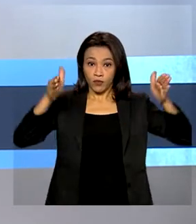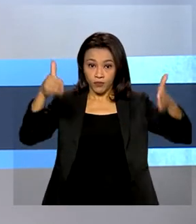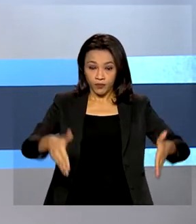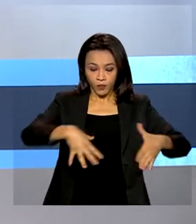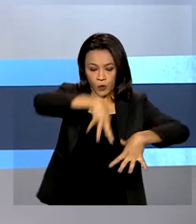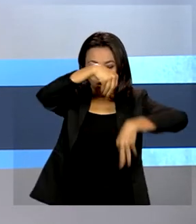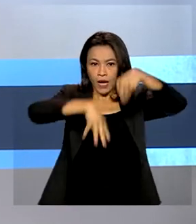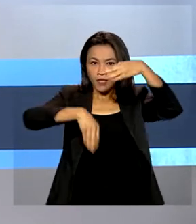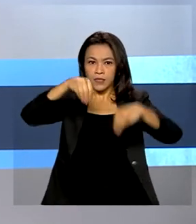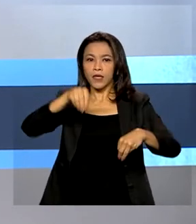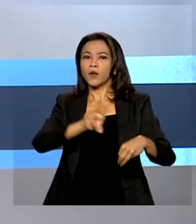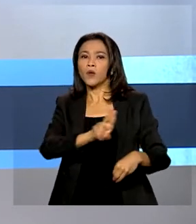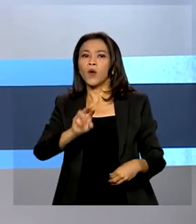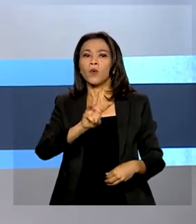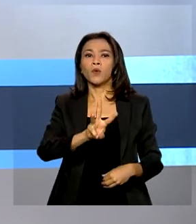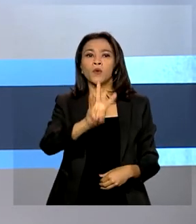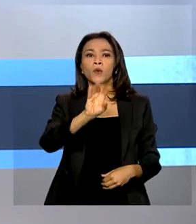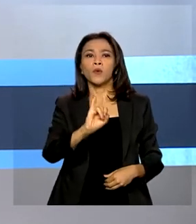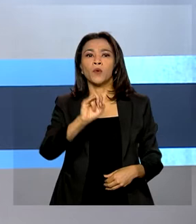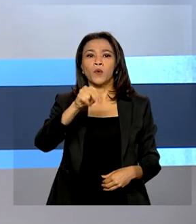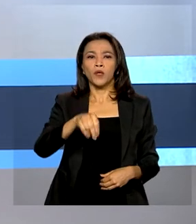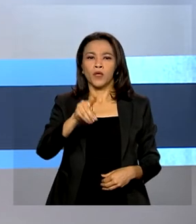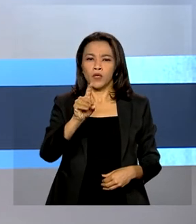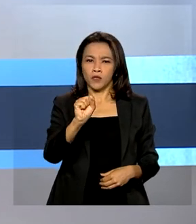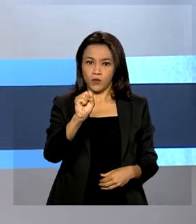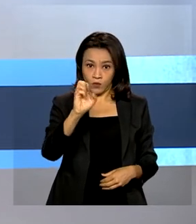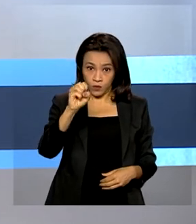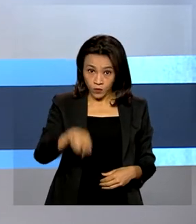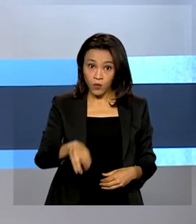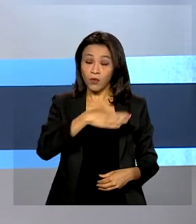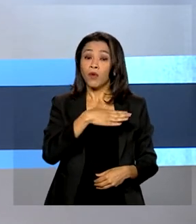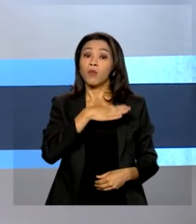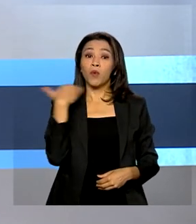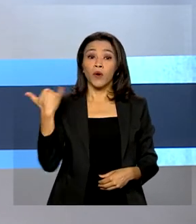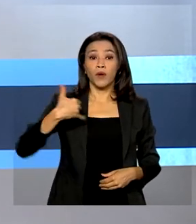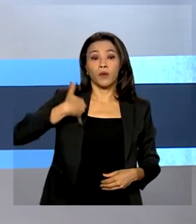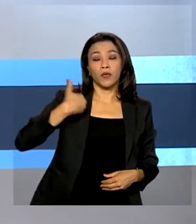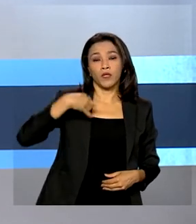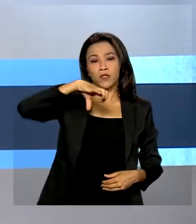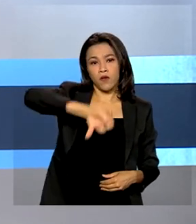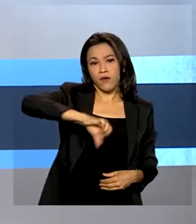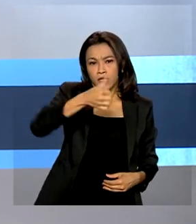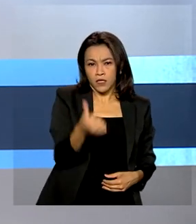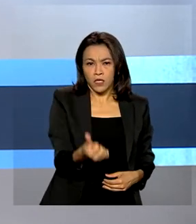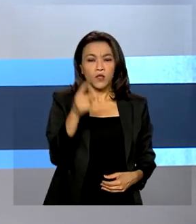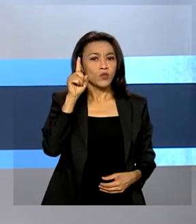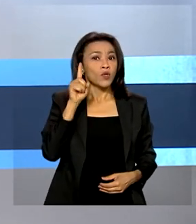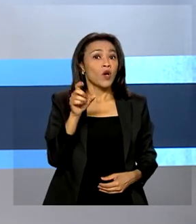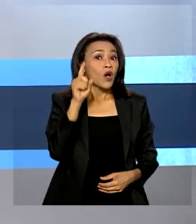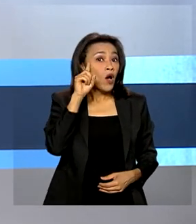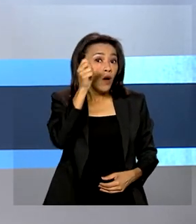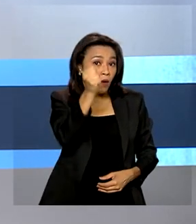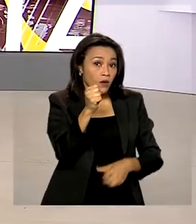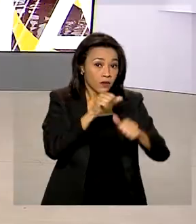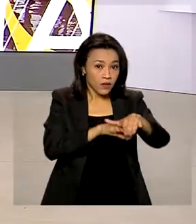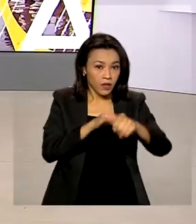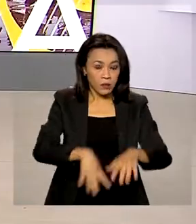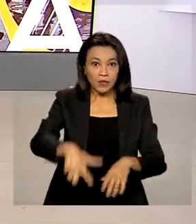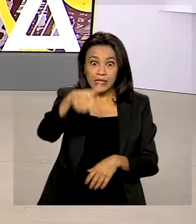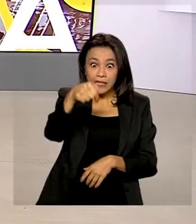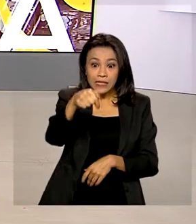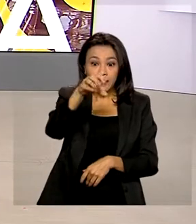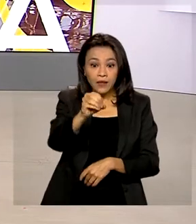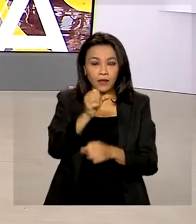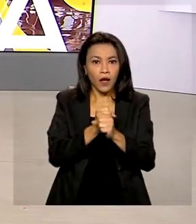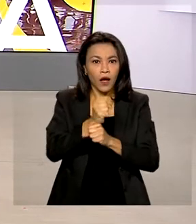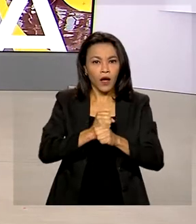Inglaterra. A monarca morreu aos 96 anos em 8 de setembro, após sete décadas de reinado. O